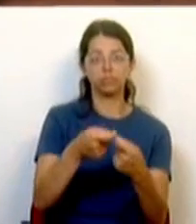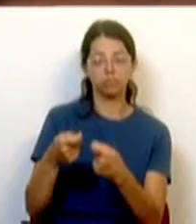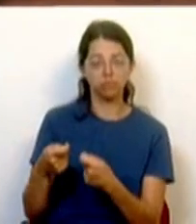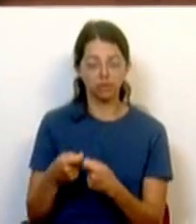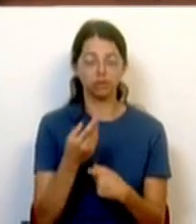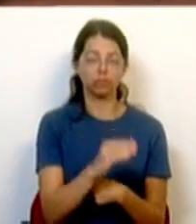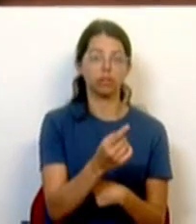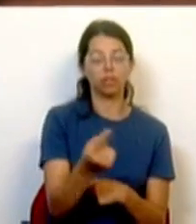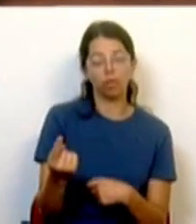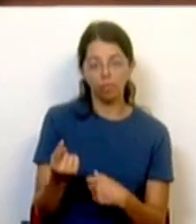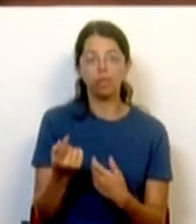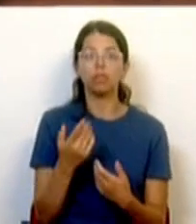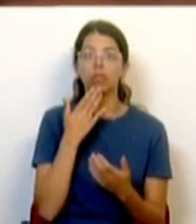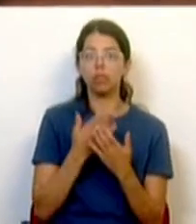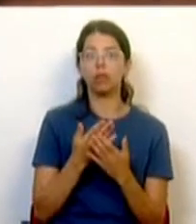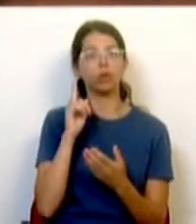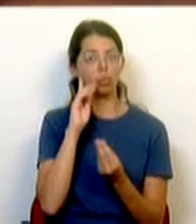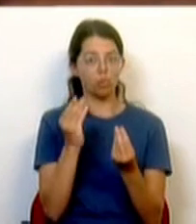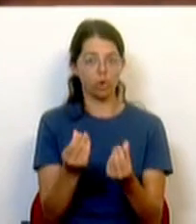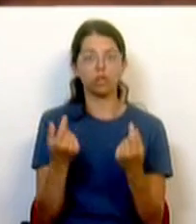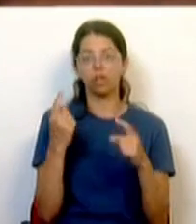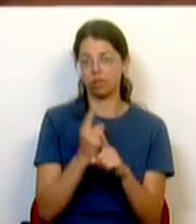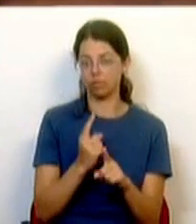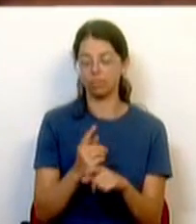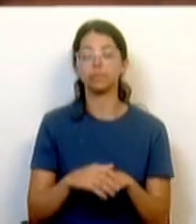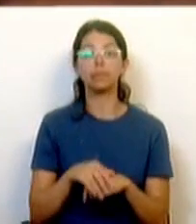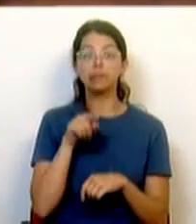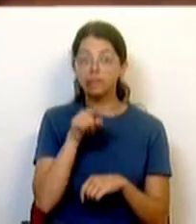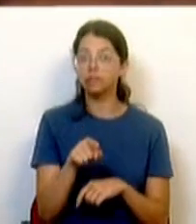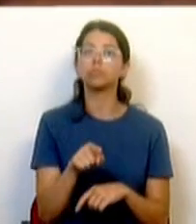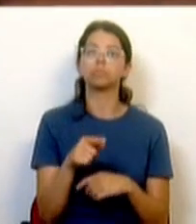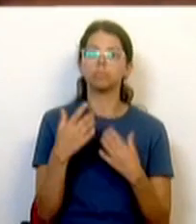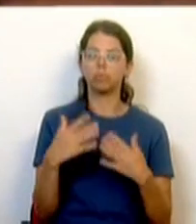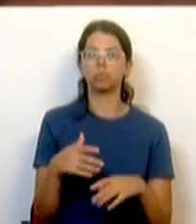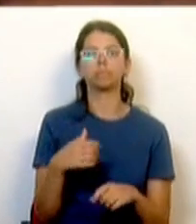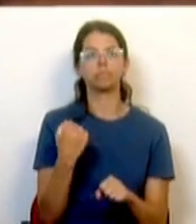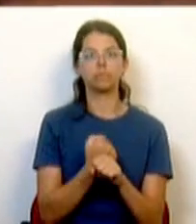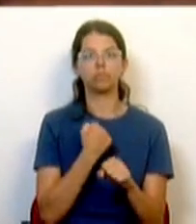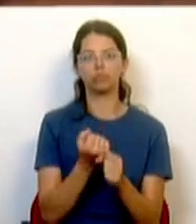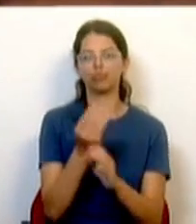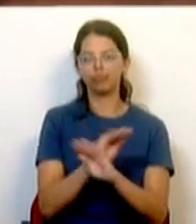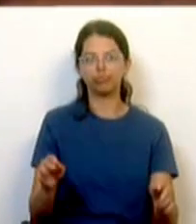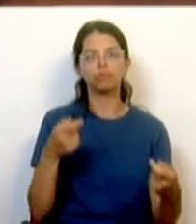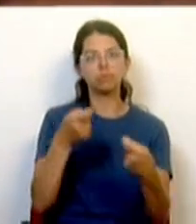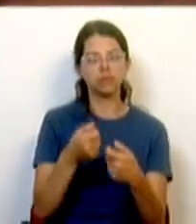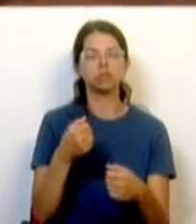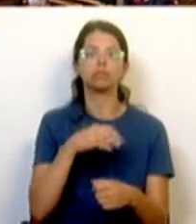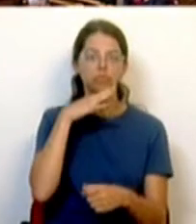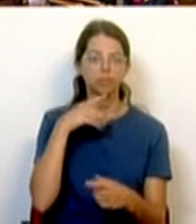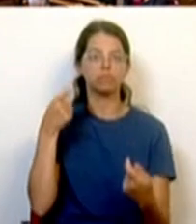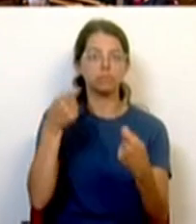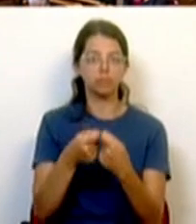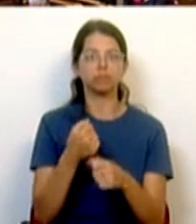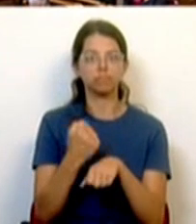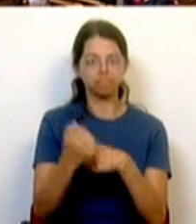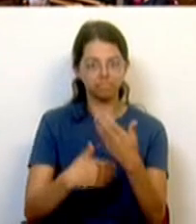garanta a qualidade da resposta. Isto é fazer ao serviço das crianças e das famílias.